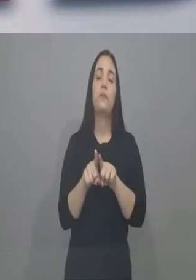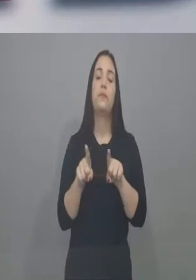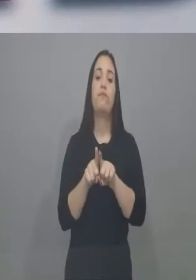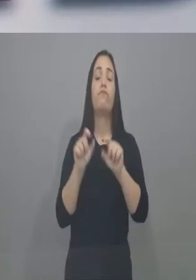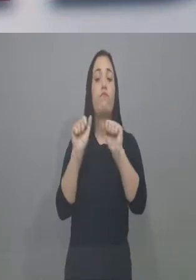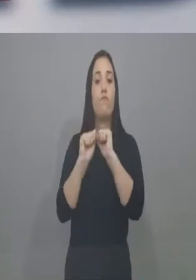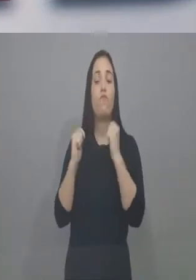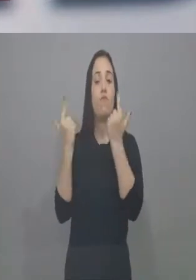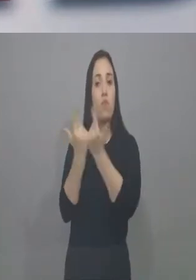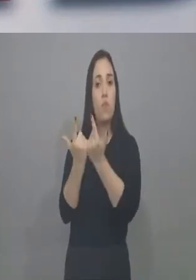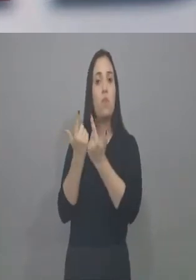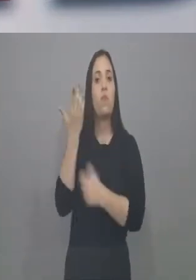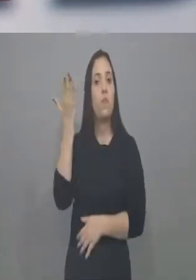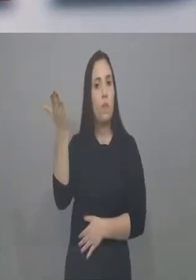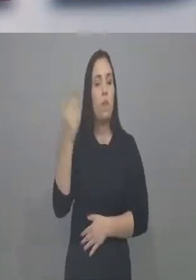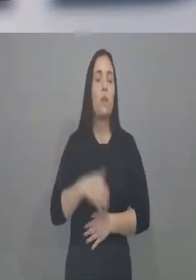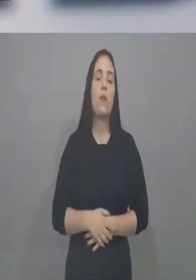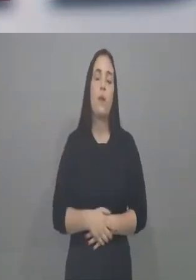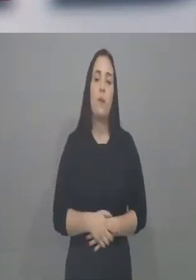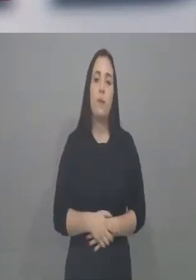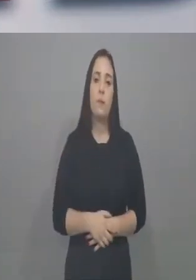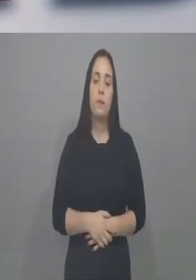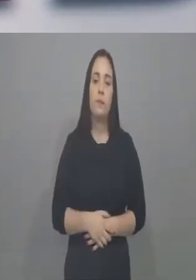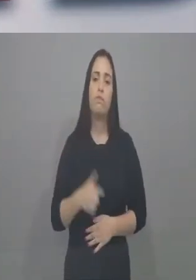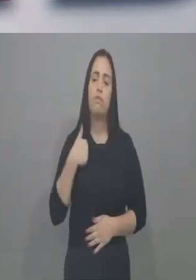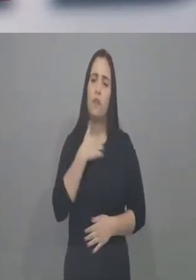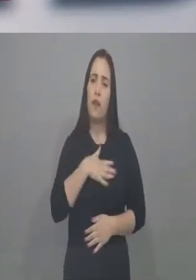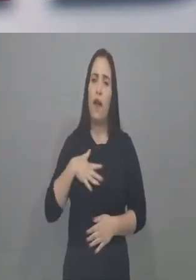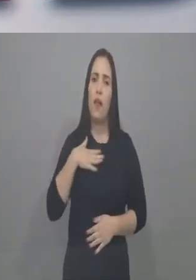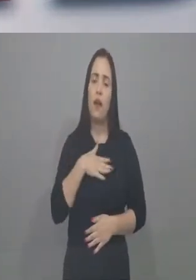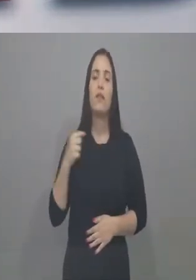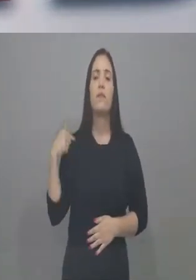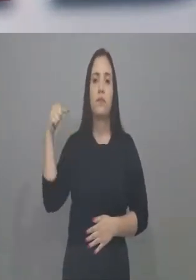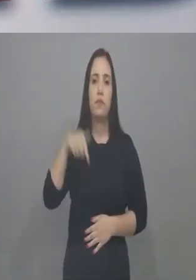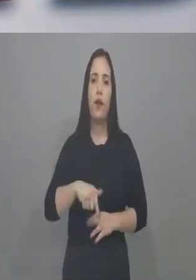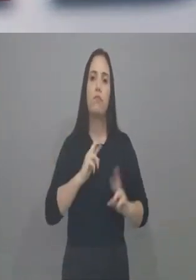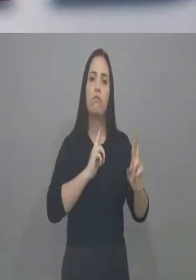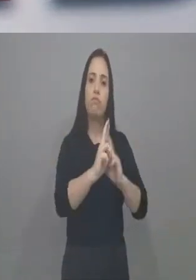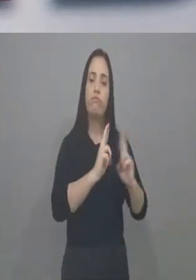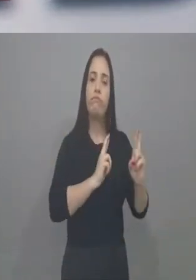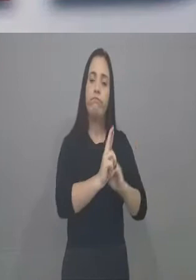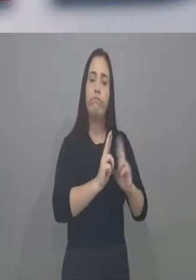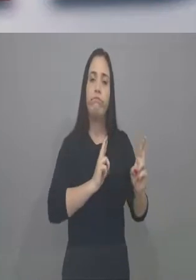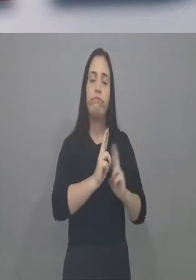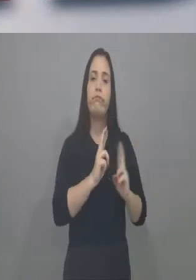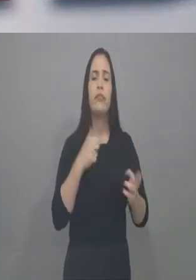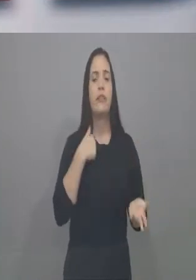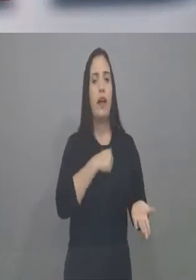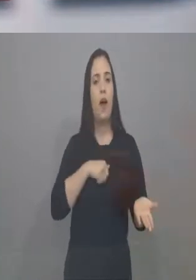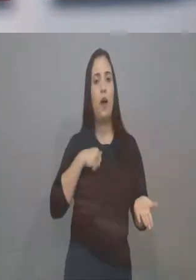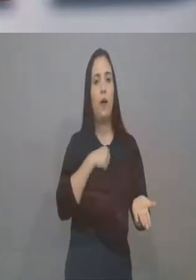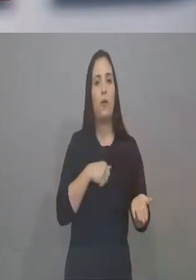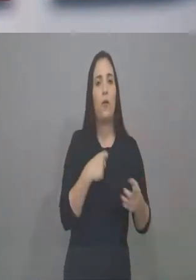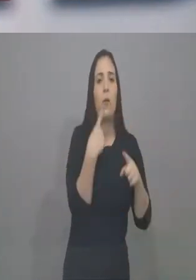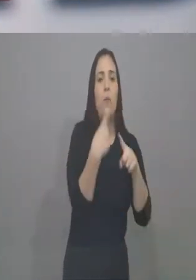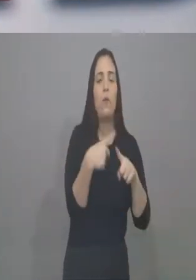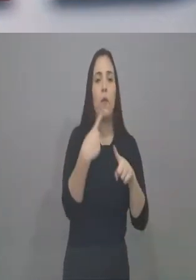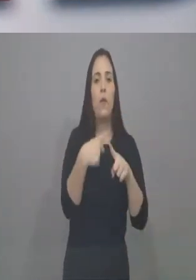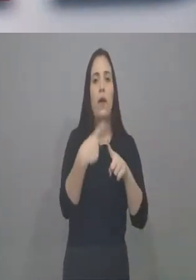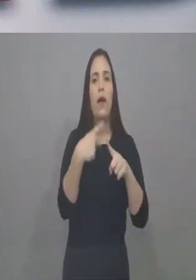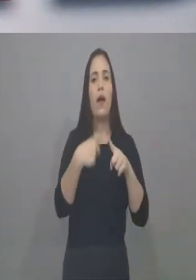E também a nossa TV Assembleia. É uma alegria muito grande estar aqui no seu programa, e matar saudade, né? Depois de